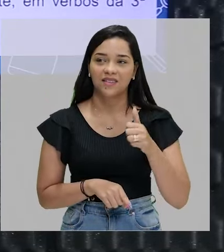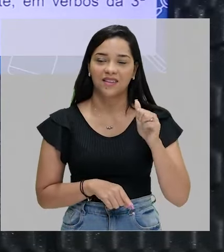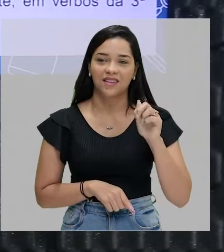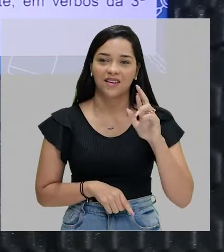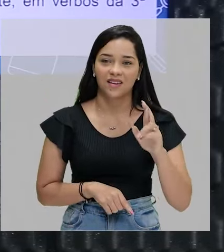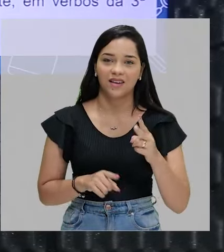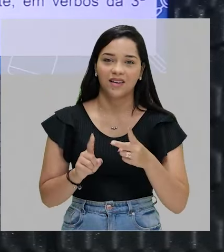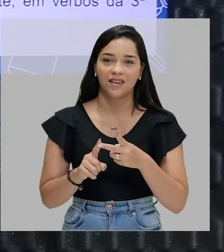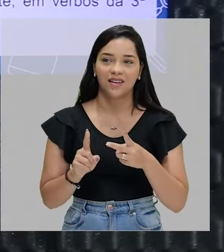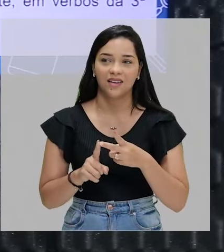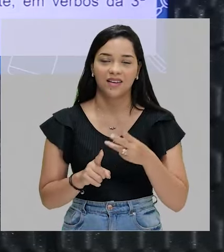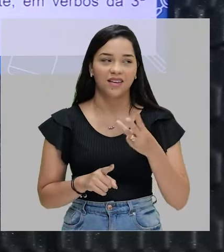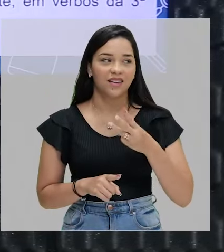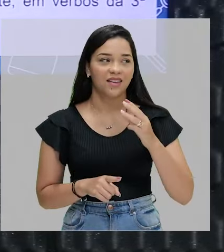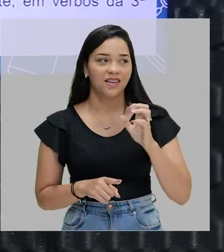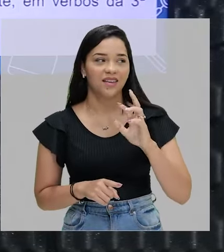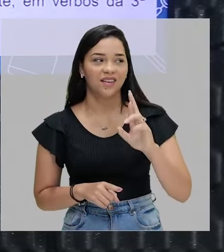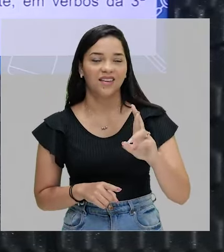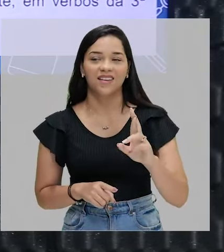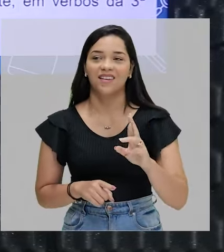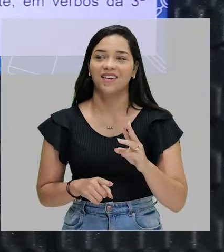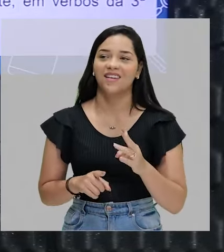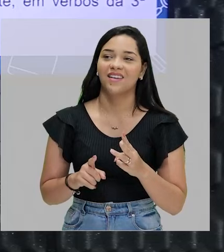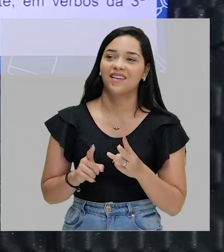ar, terceira conjugação, er,